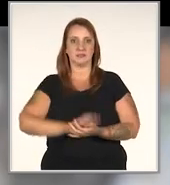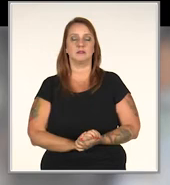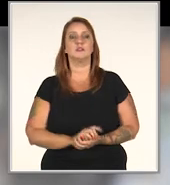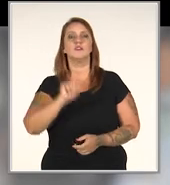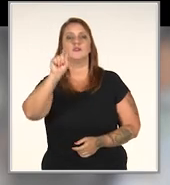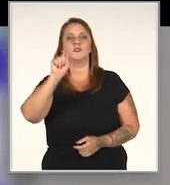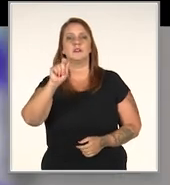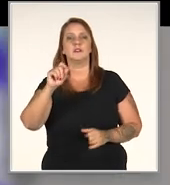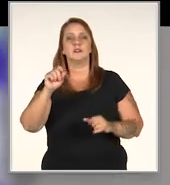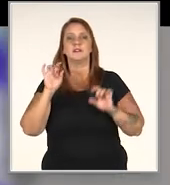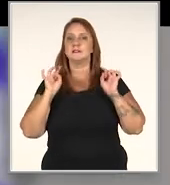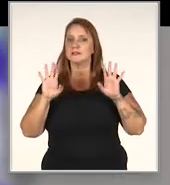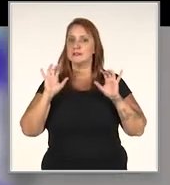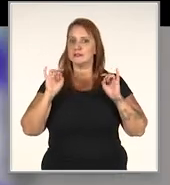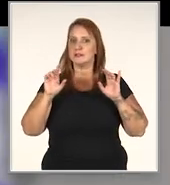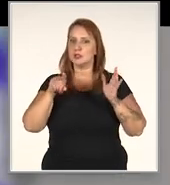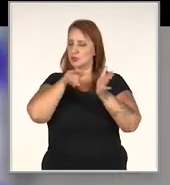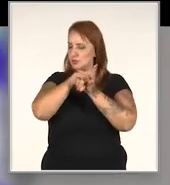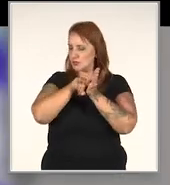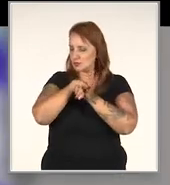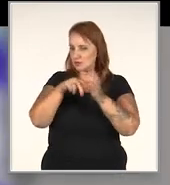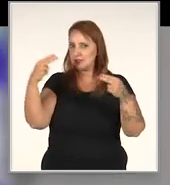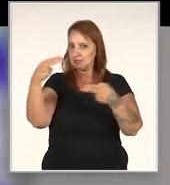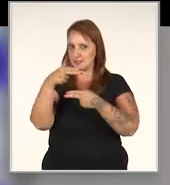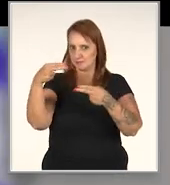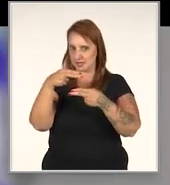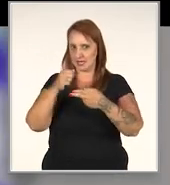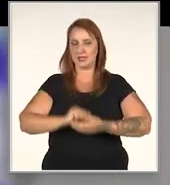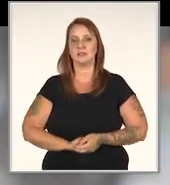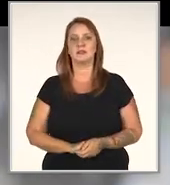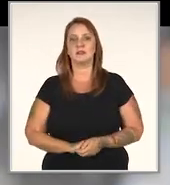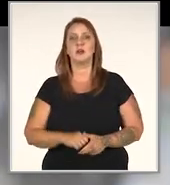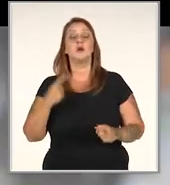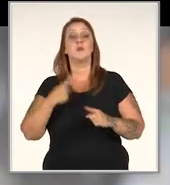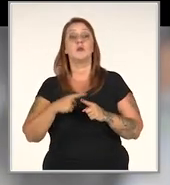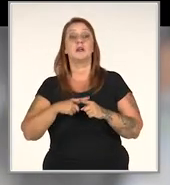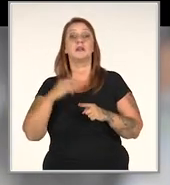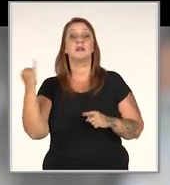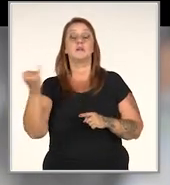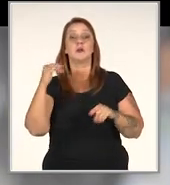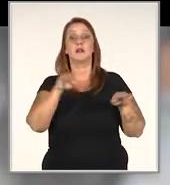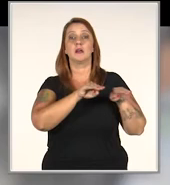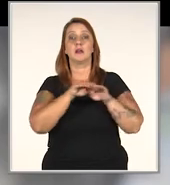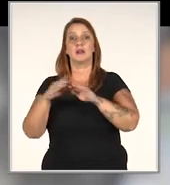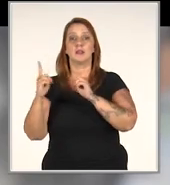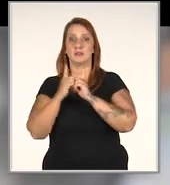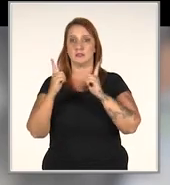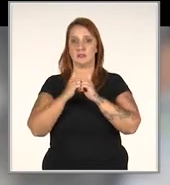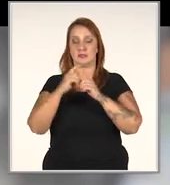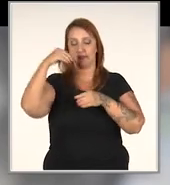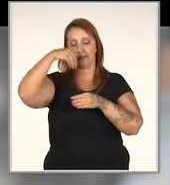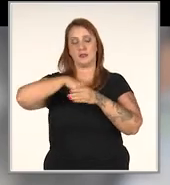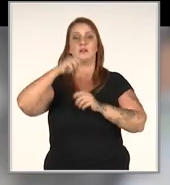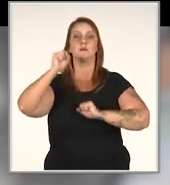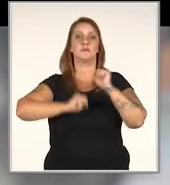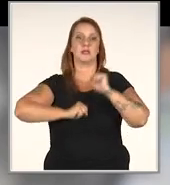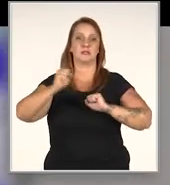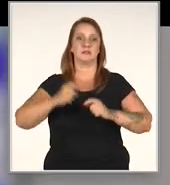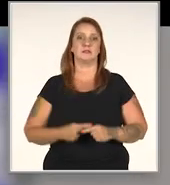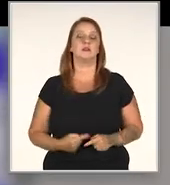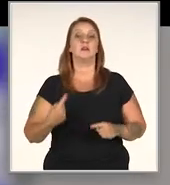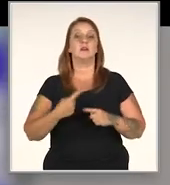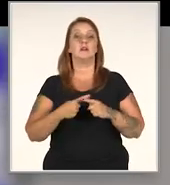Adriano, você como especialista consultor do Sebrae, por que é importante ter um padrão de atendimento em uma empresa?